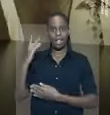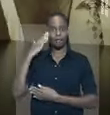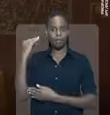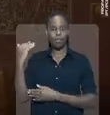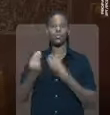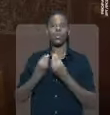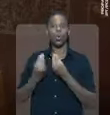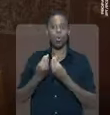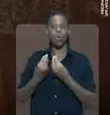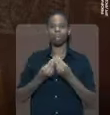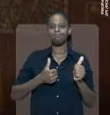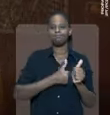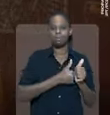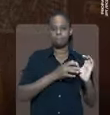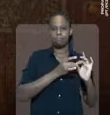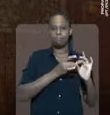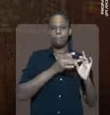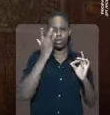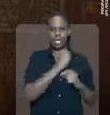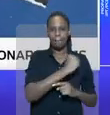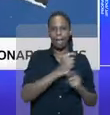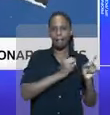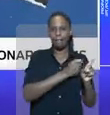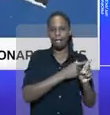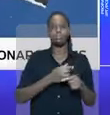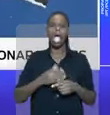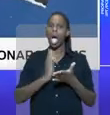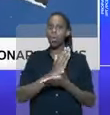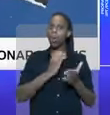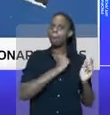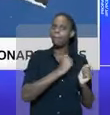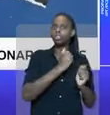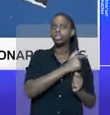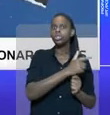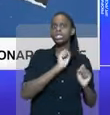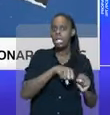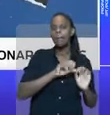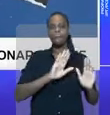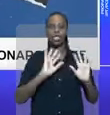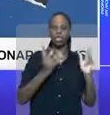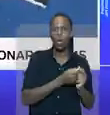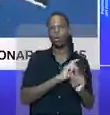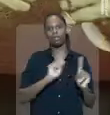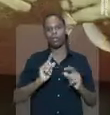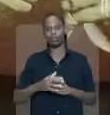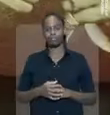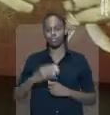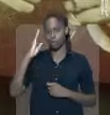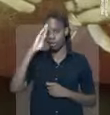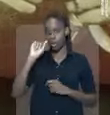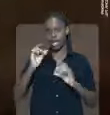conhecida pela proximidade com milicianos e assassinos de aluguel. Alguns são bandidos, sim, são bandidos. Mas no contexto, todos não.